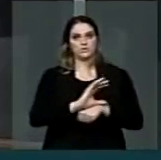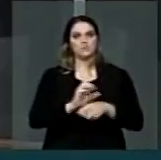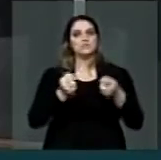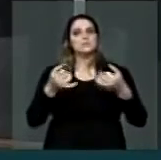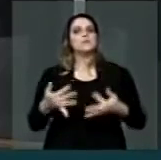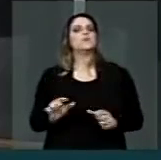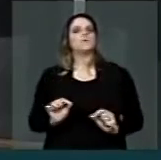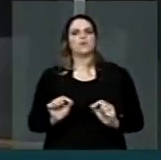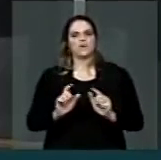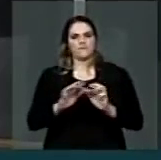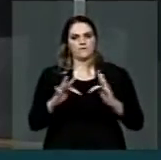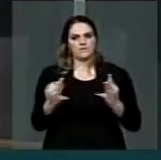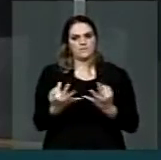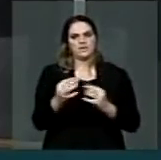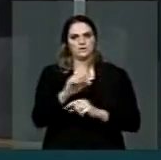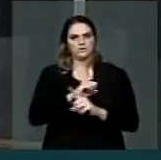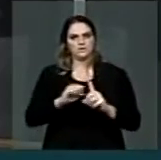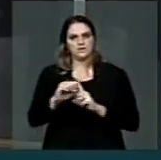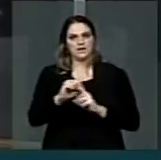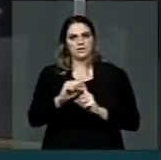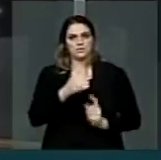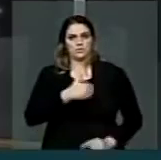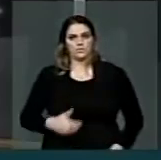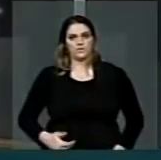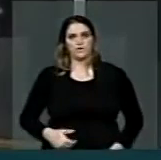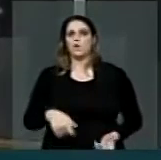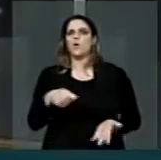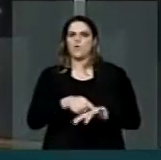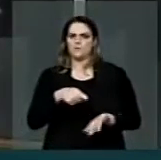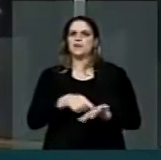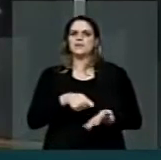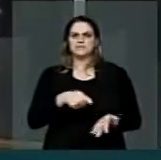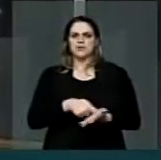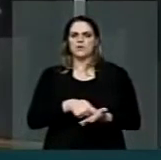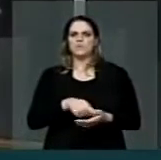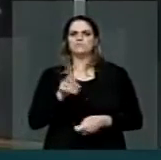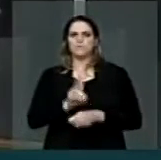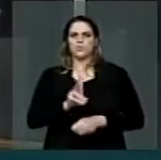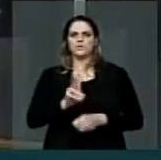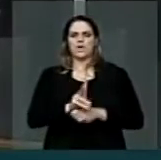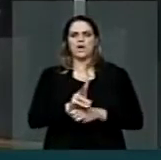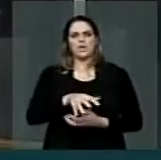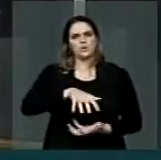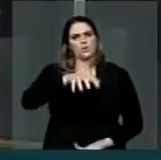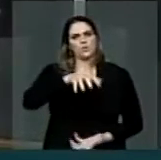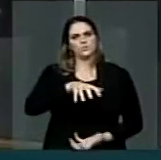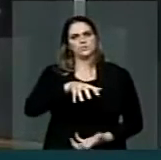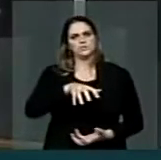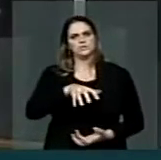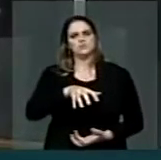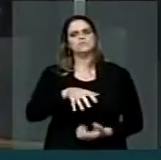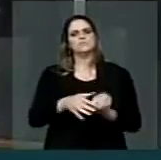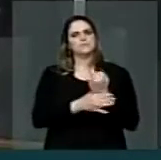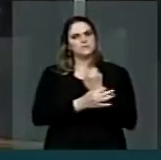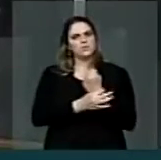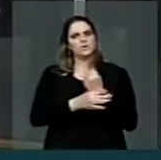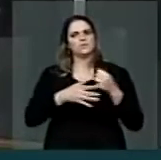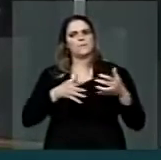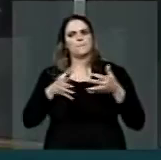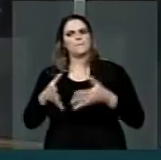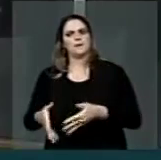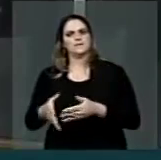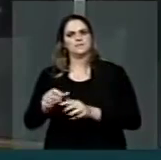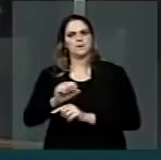família, a sociedade e o Estado têm o dever de amparar pessoas idosas, assegurando sua participação na comunidade,